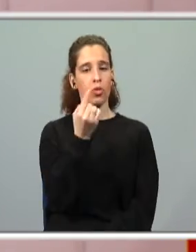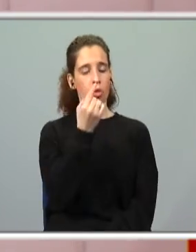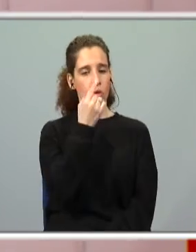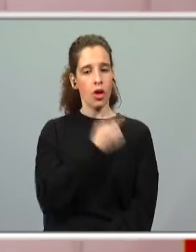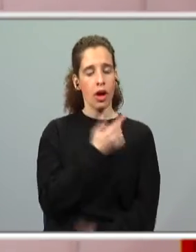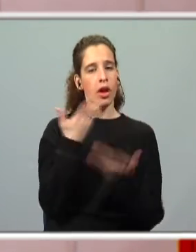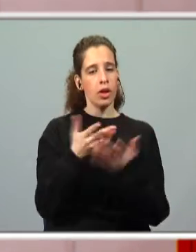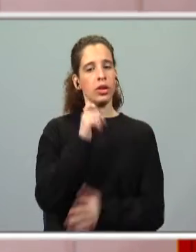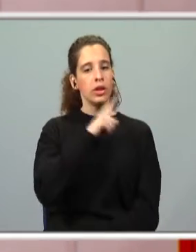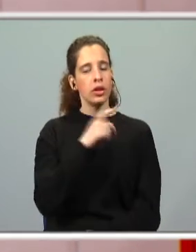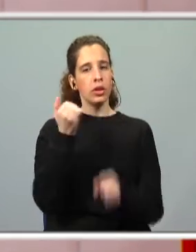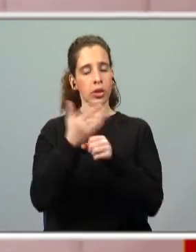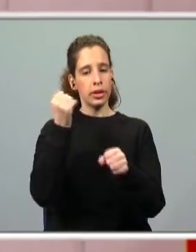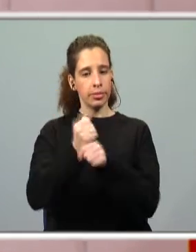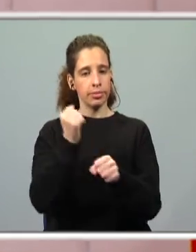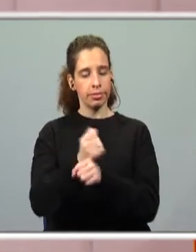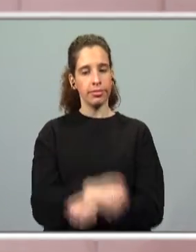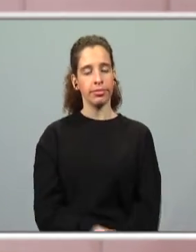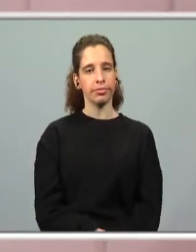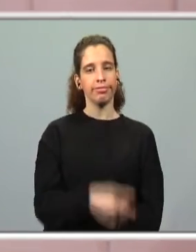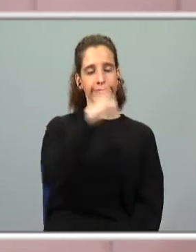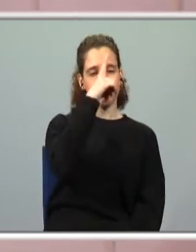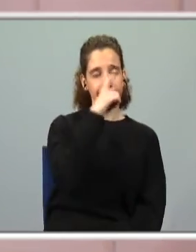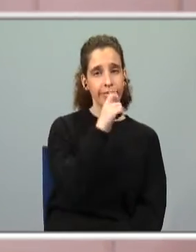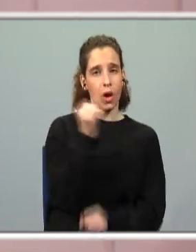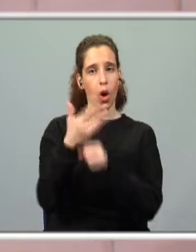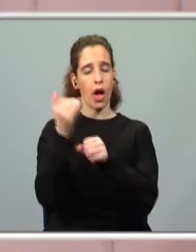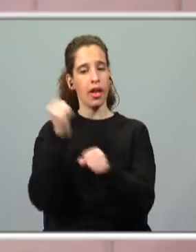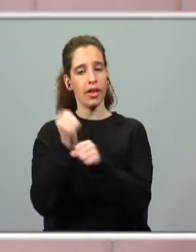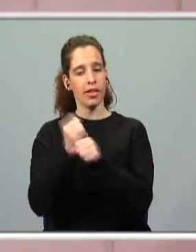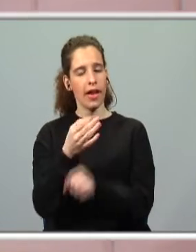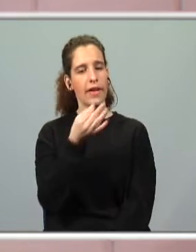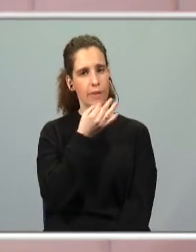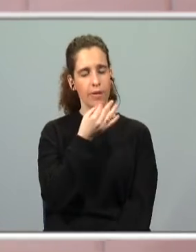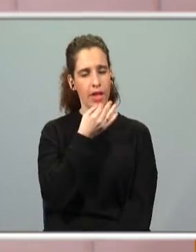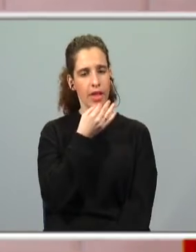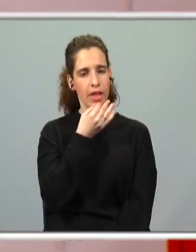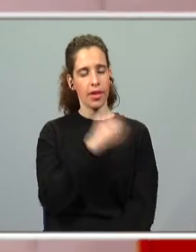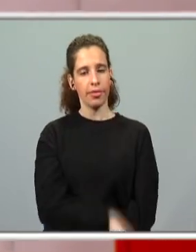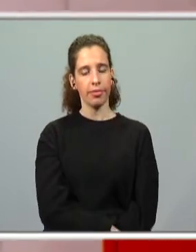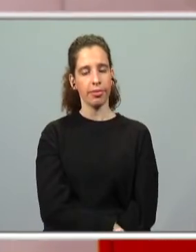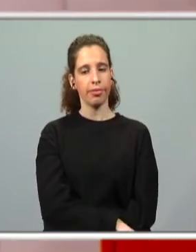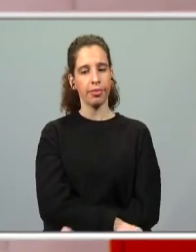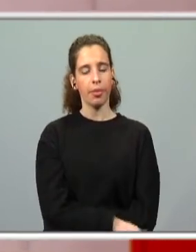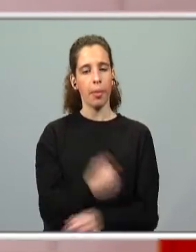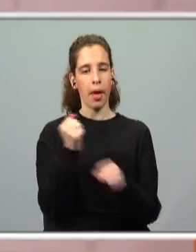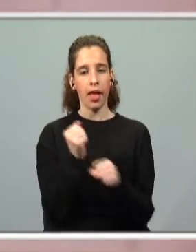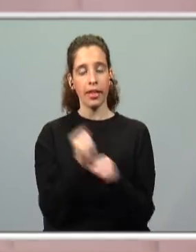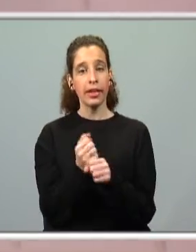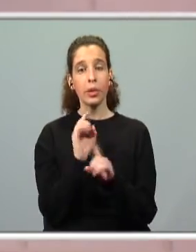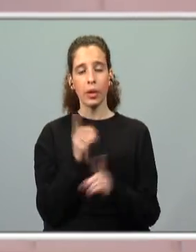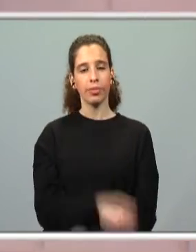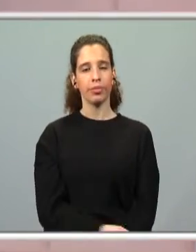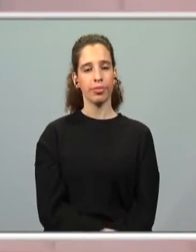agora podíamos passar para outra atividade. Recordam-se qual era a outra atividade de que vos tinha falado? Era uma atividade de